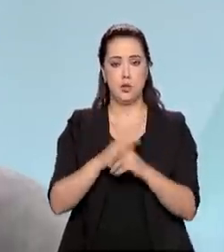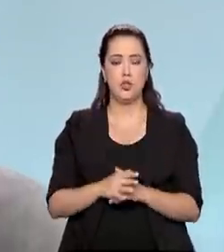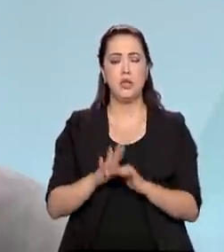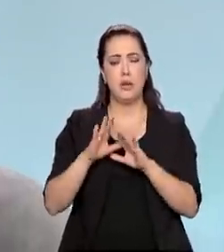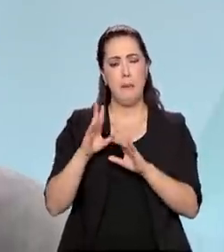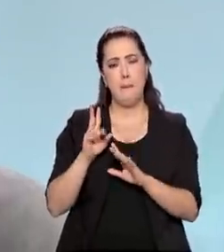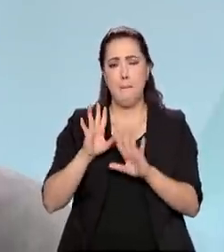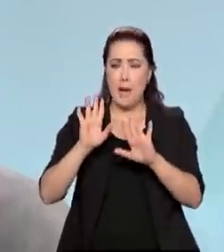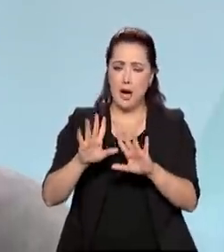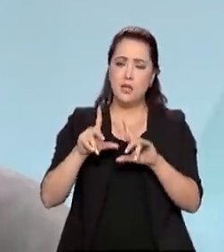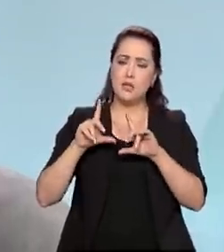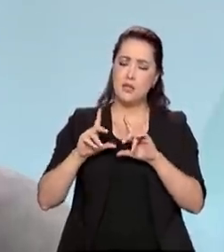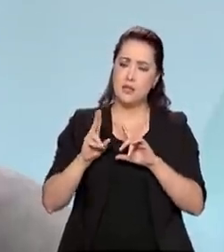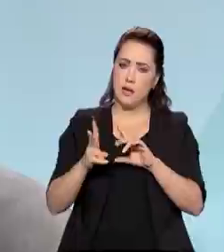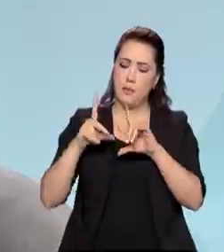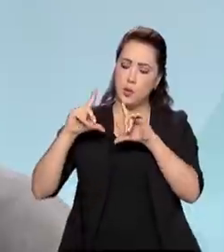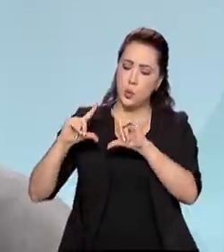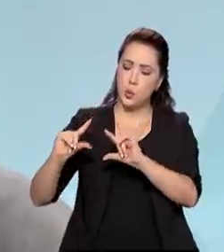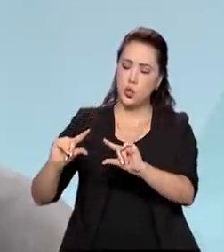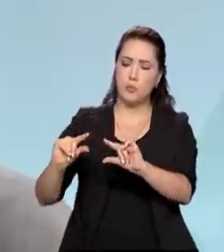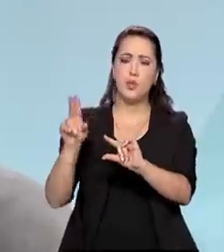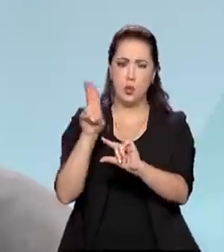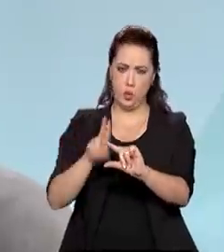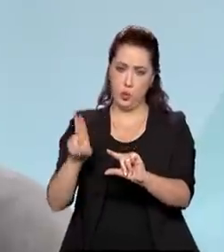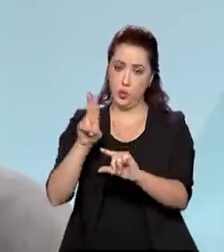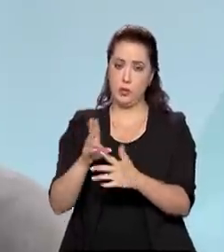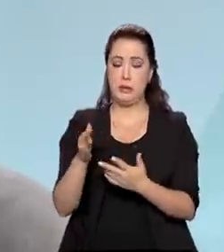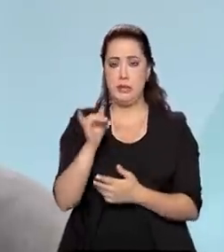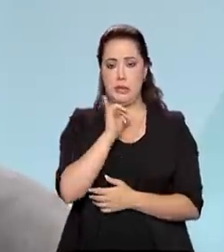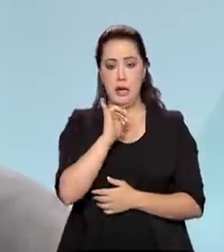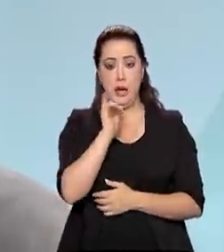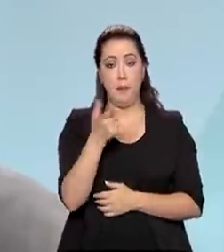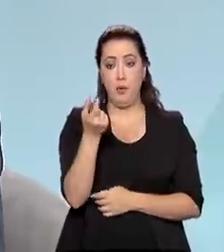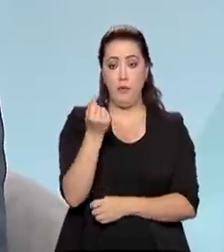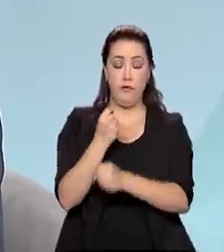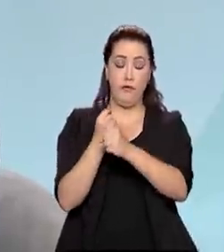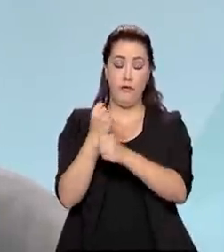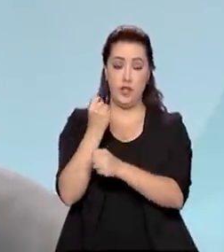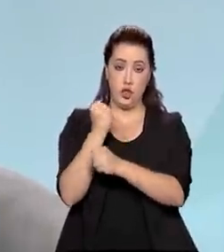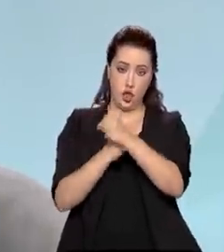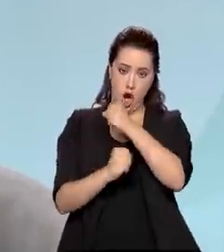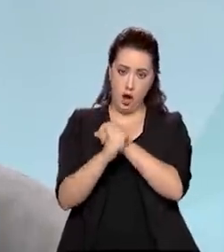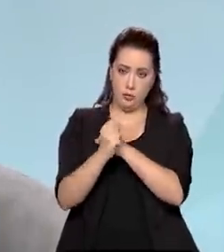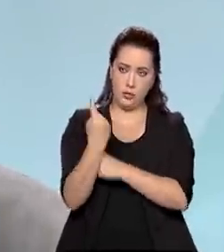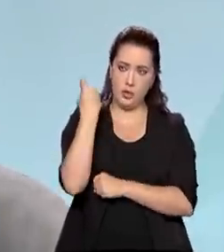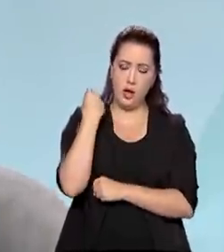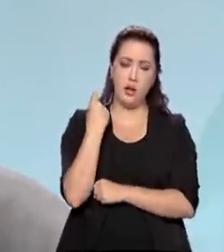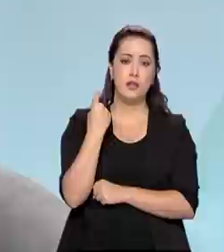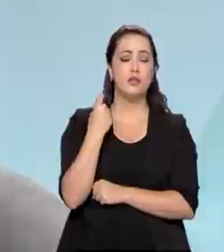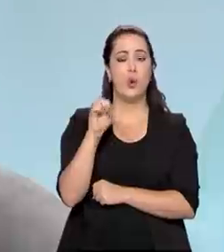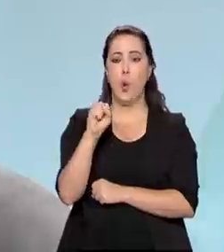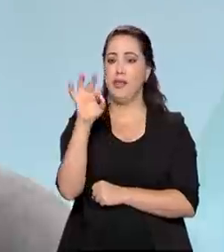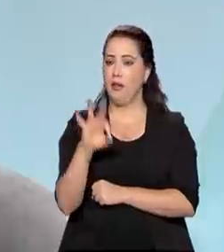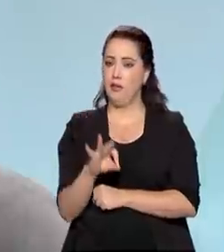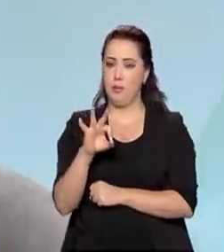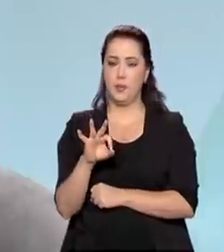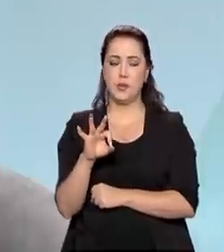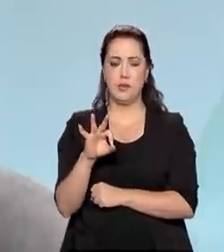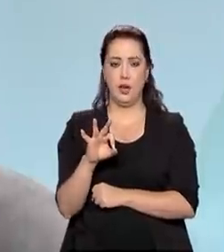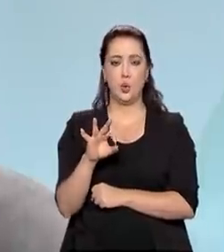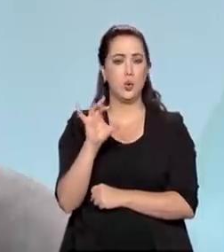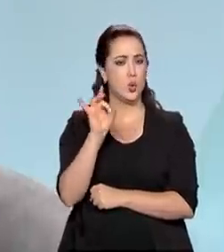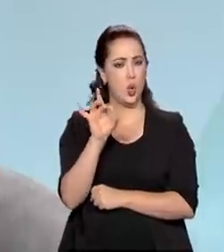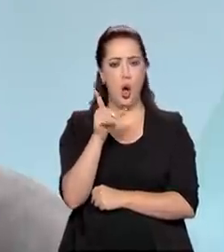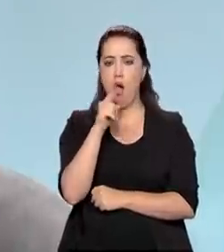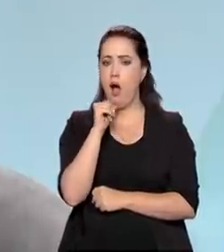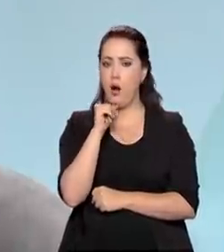% de toda a energia elétrica gerada no Brasil era originária da fonte hídrica, né? Hoje em dia